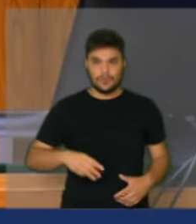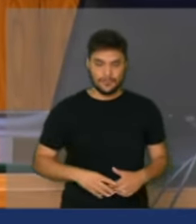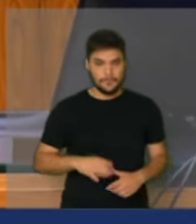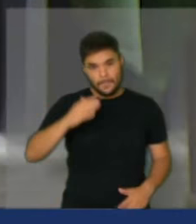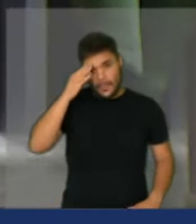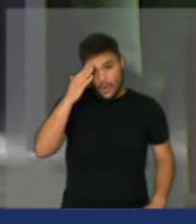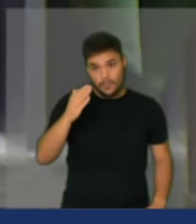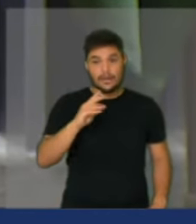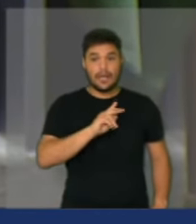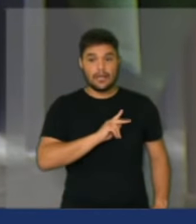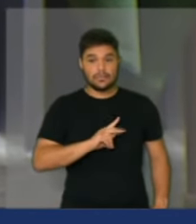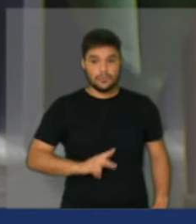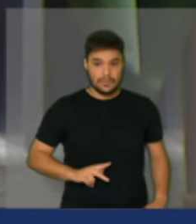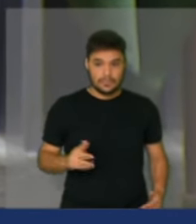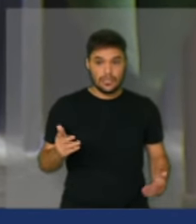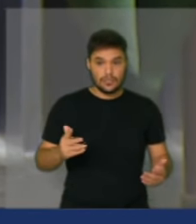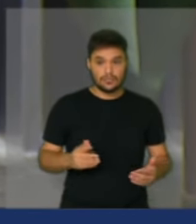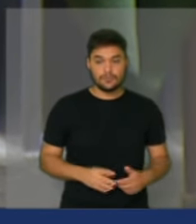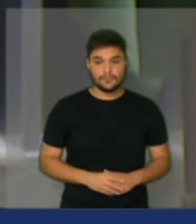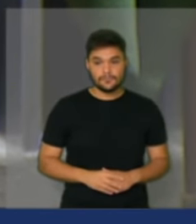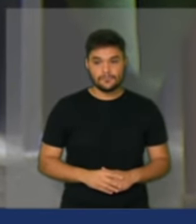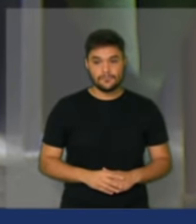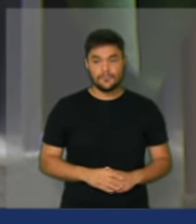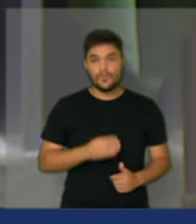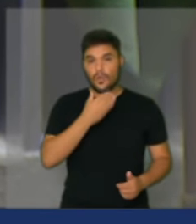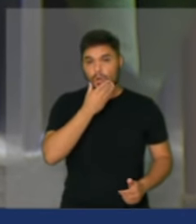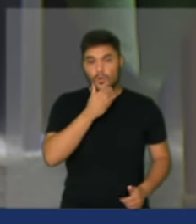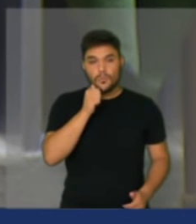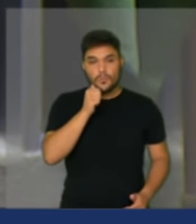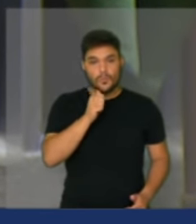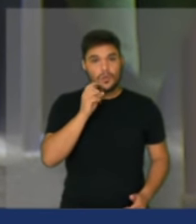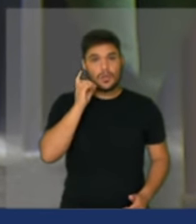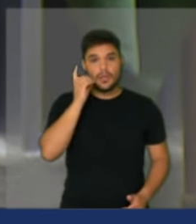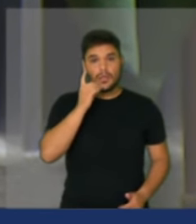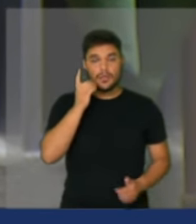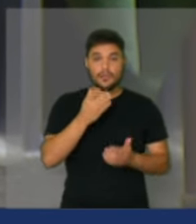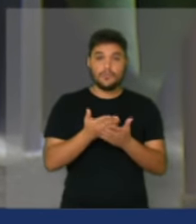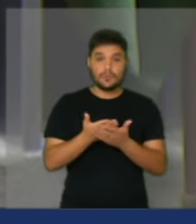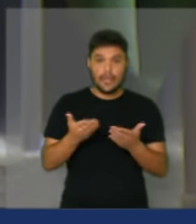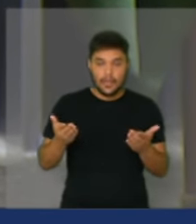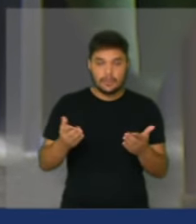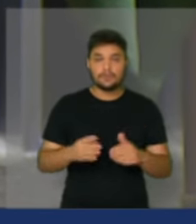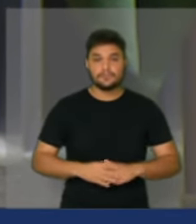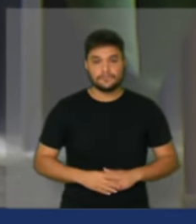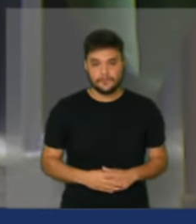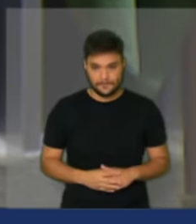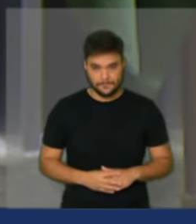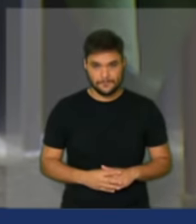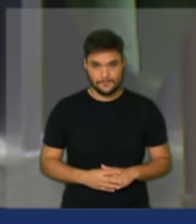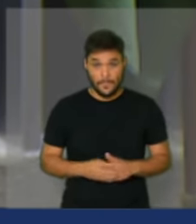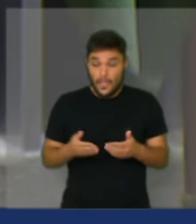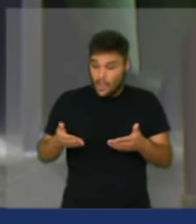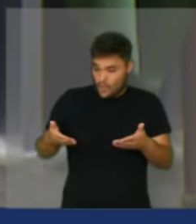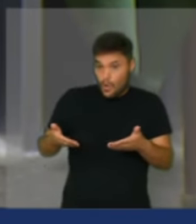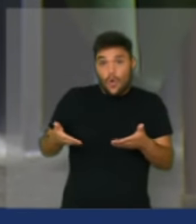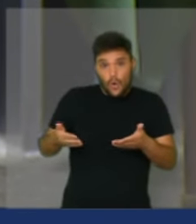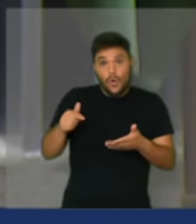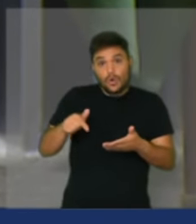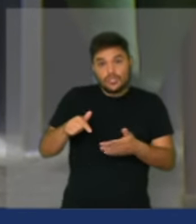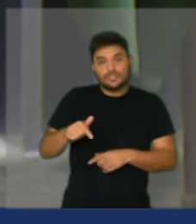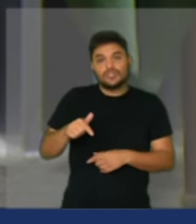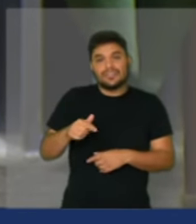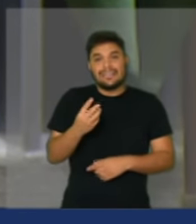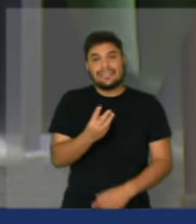obrigado senhor presidente, senhoras e senhores deputados e deputadas, hoje faz